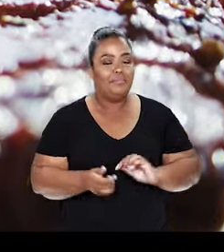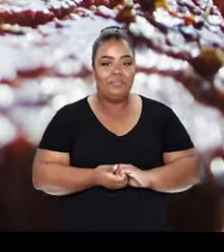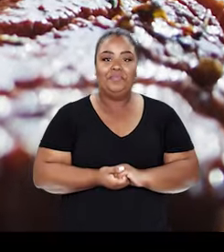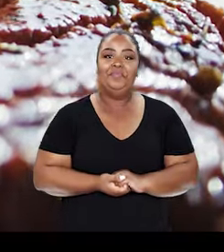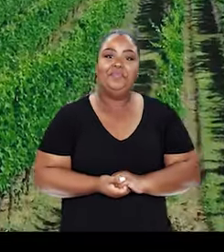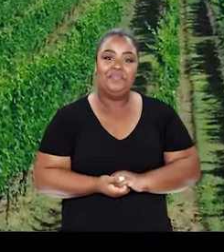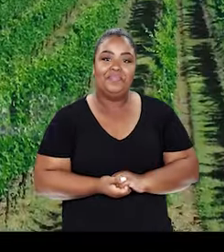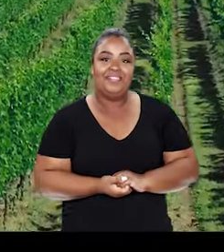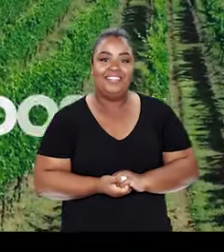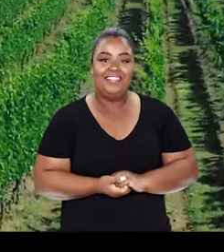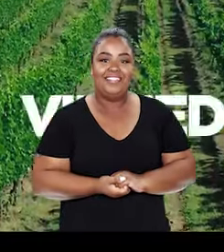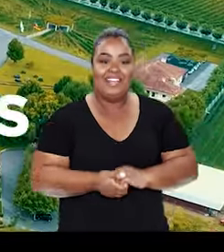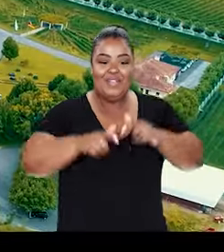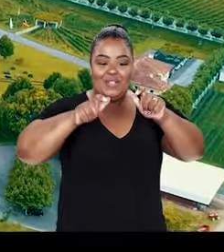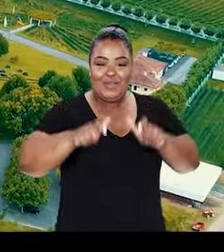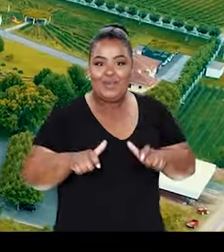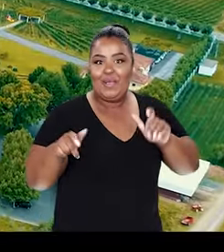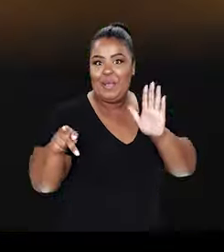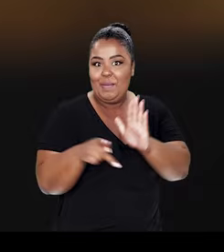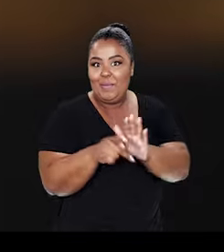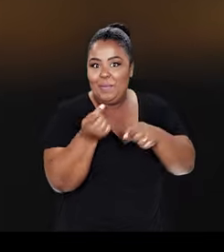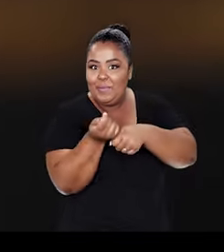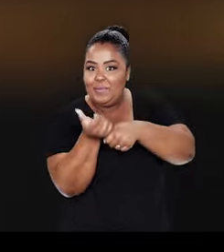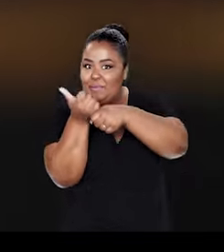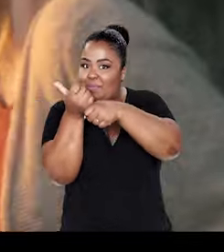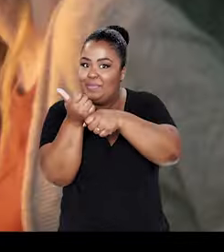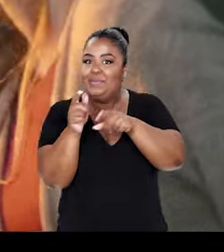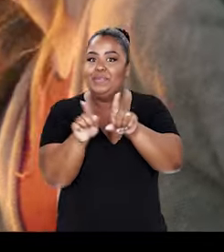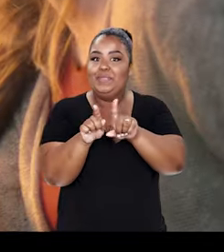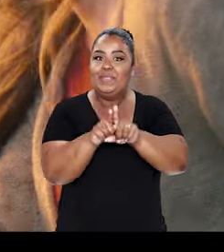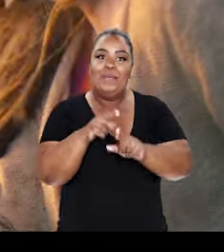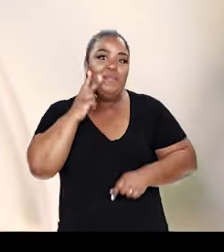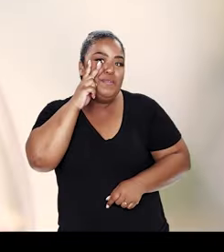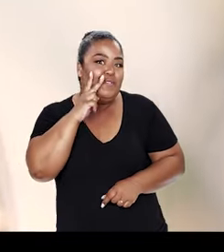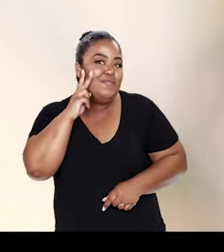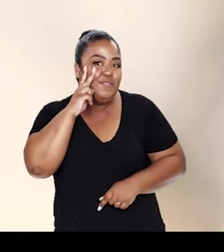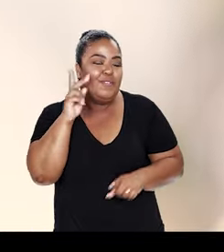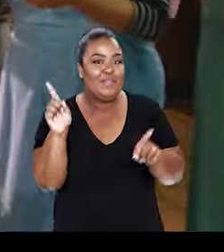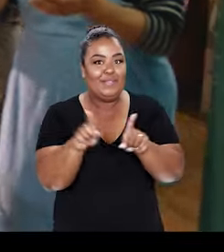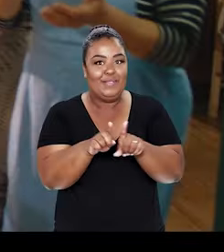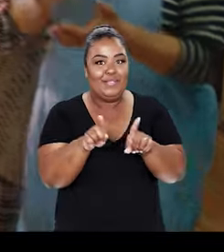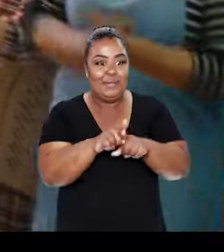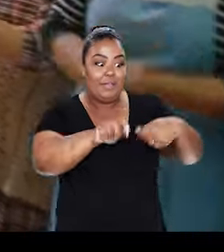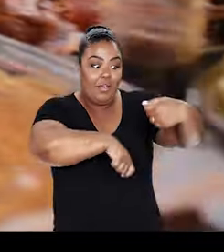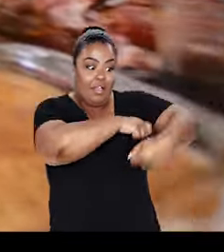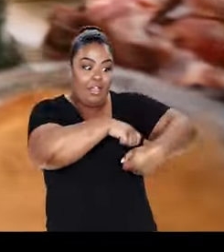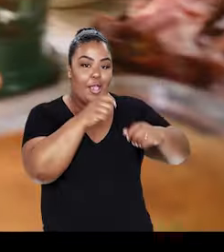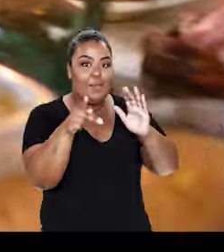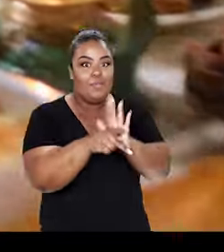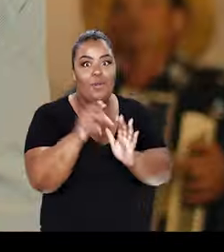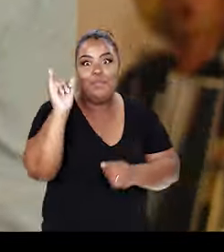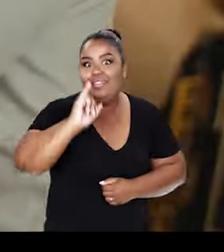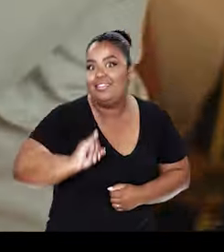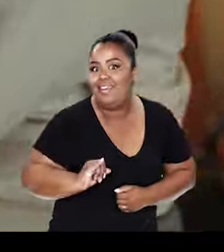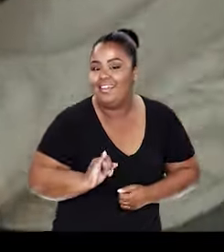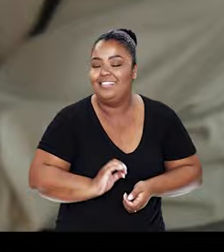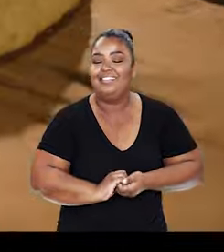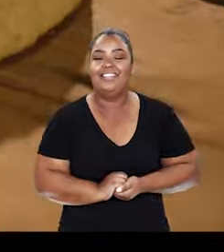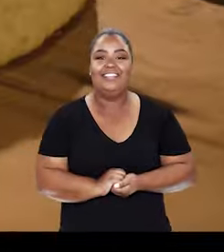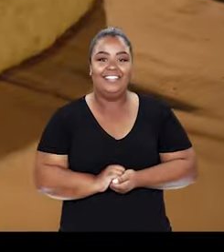Do terroir único de espumantes, vinhos e da culinária italiana.